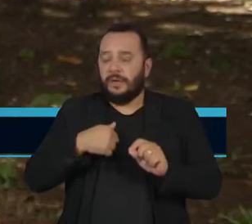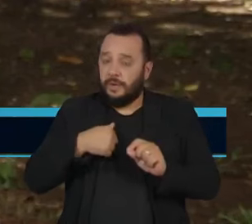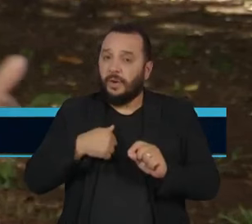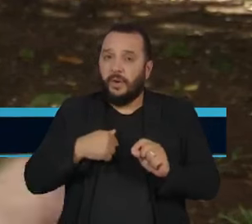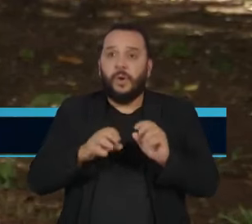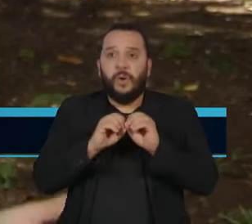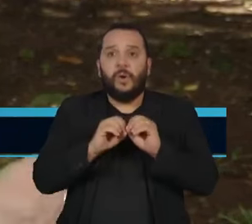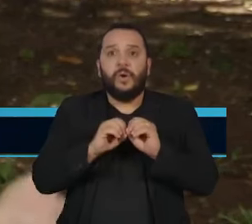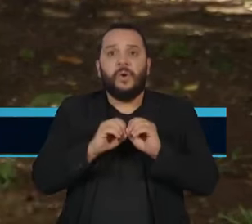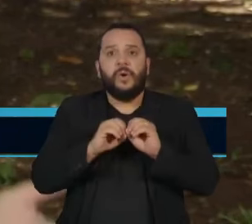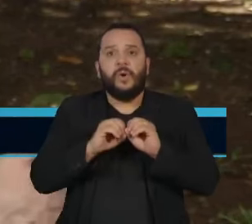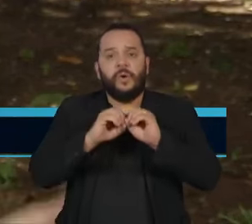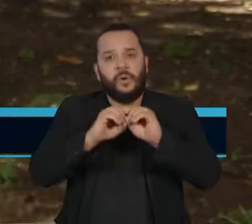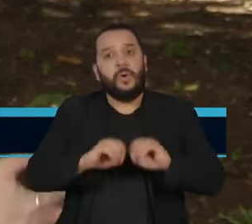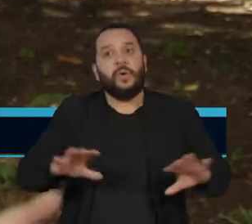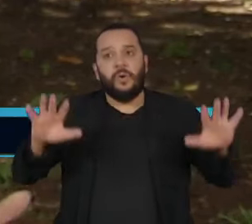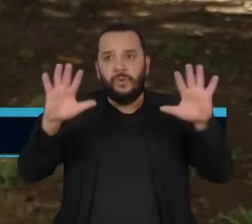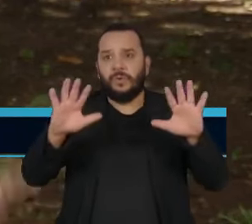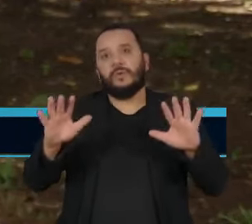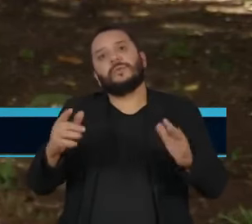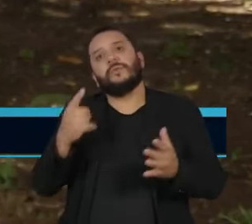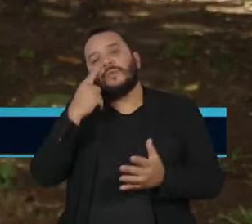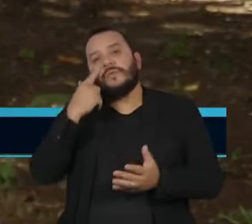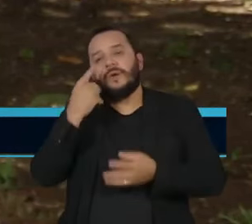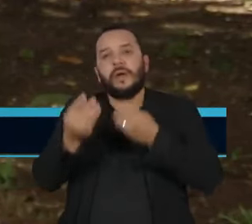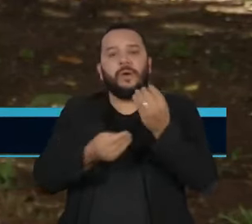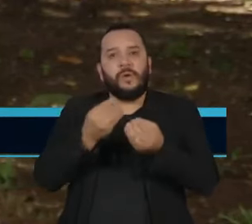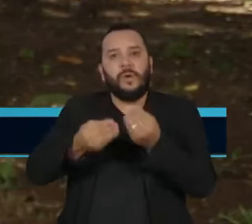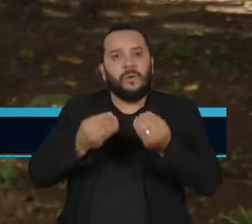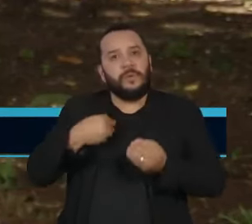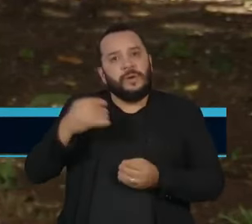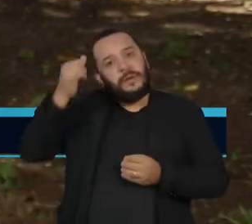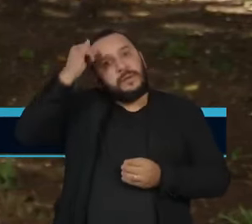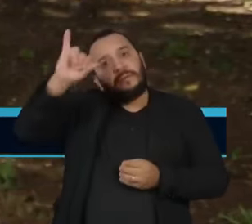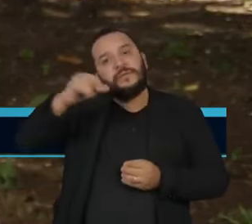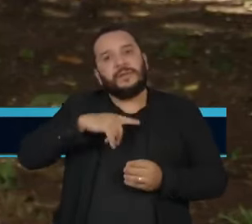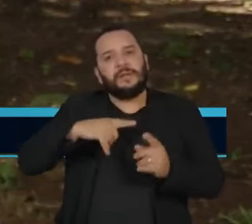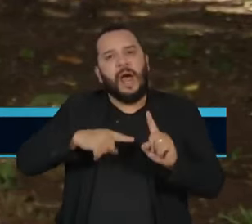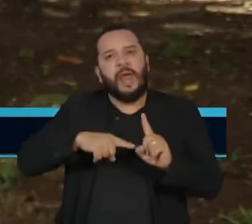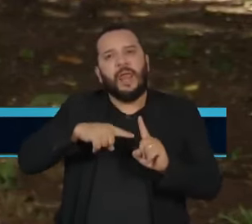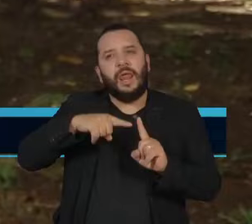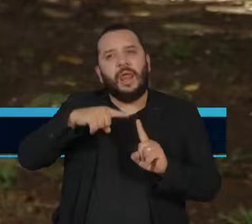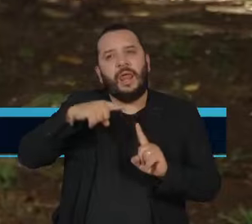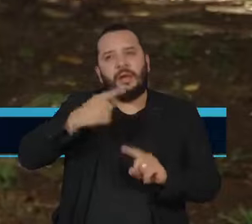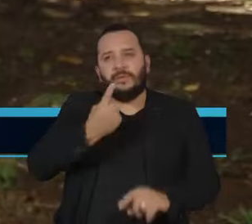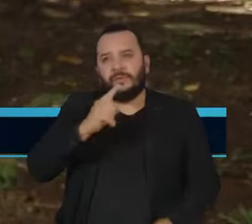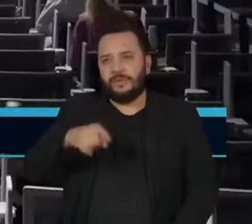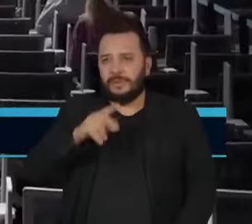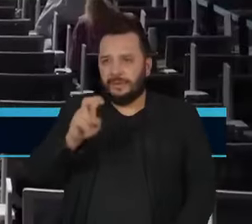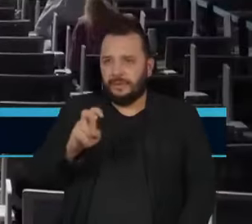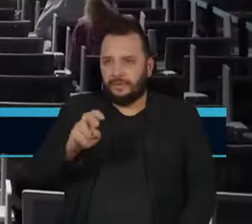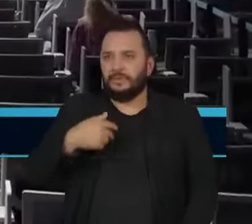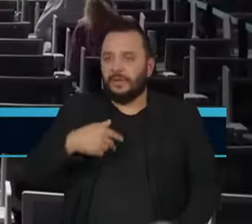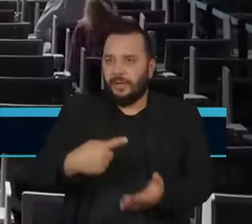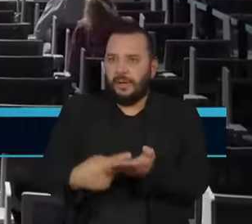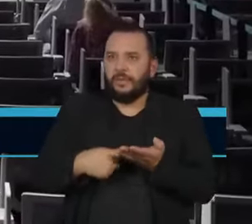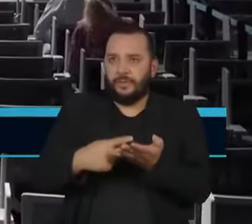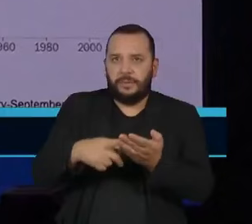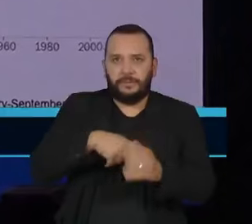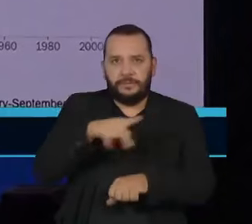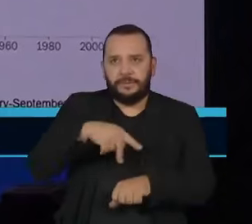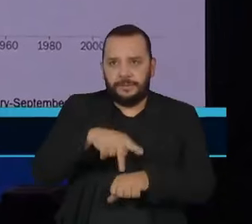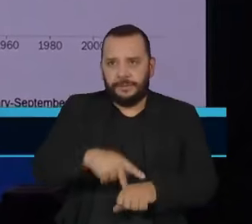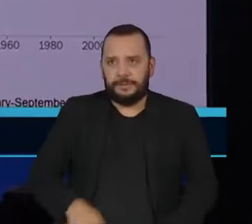medidas para impedir que o planeta aqueça mais de 1,5 grau, o limite estabelecido pelo Acordo de Paris. Segundo a